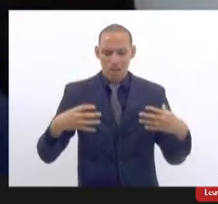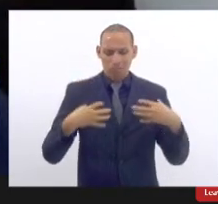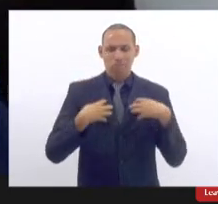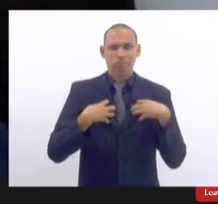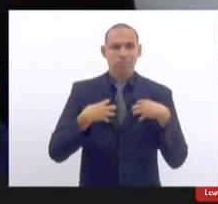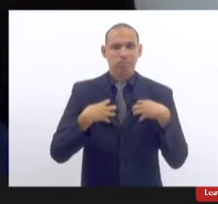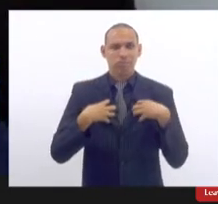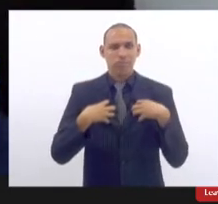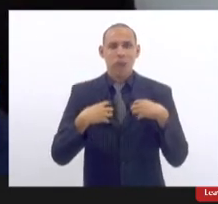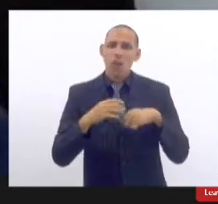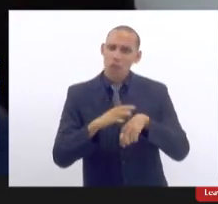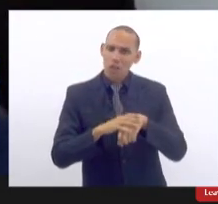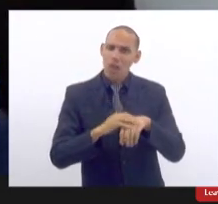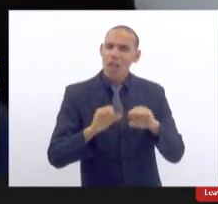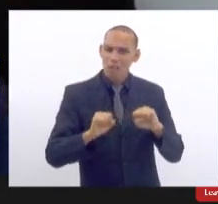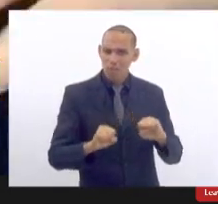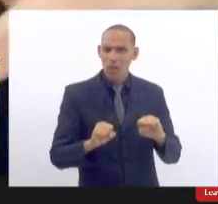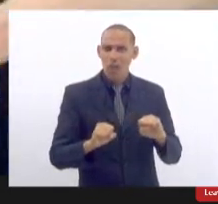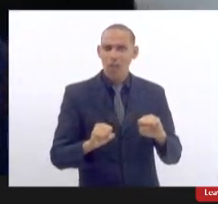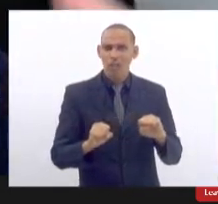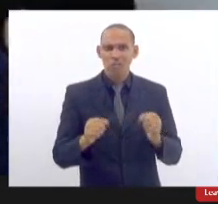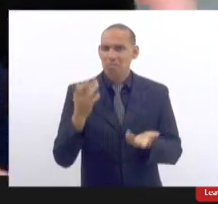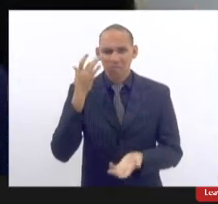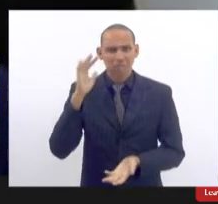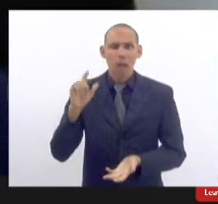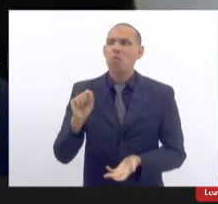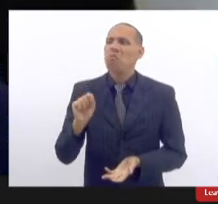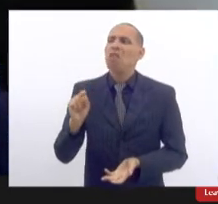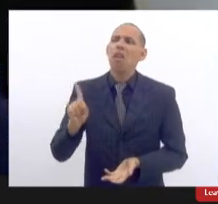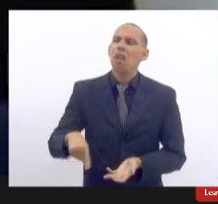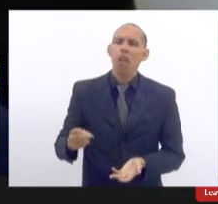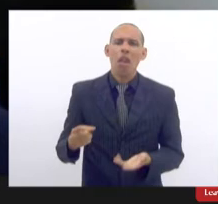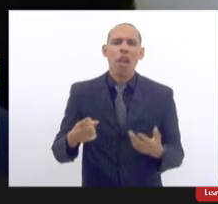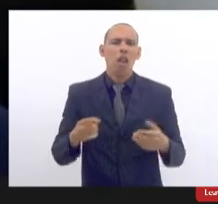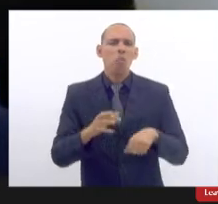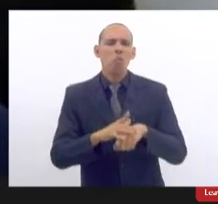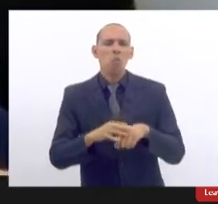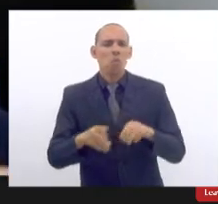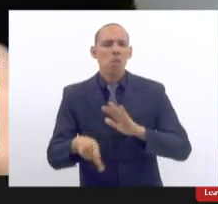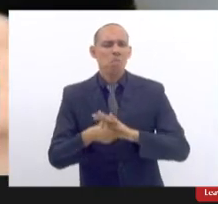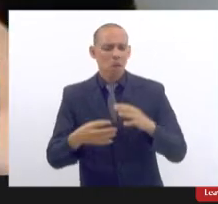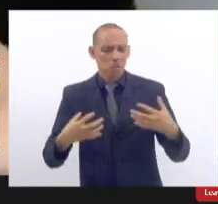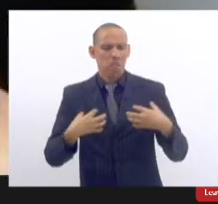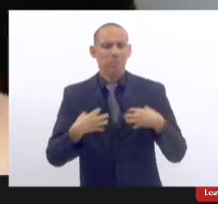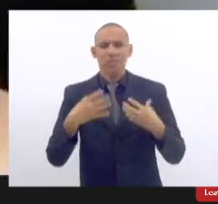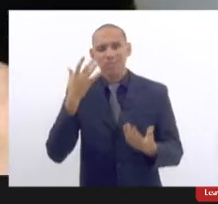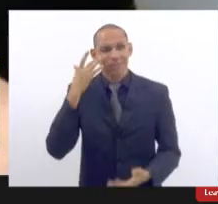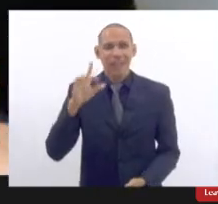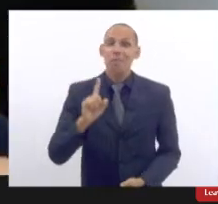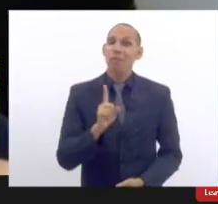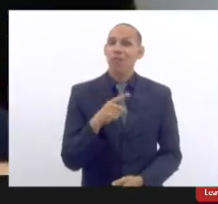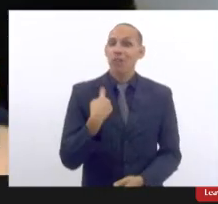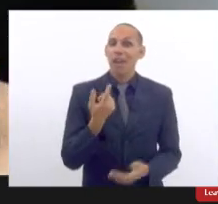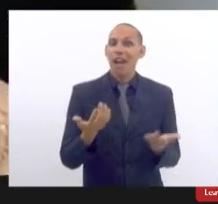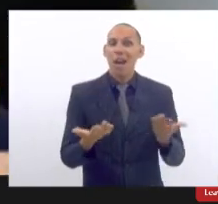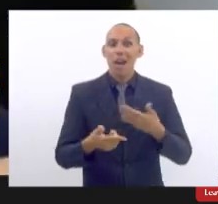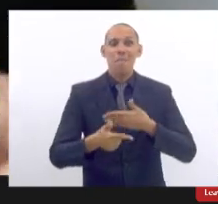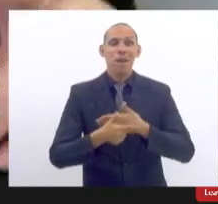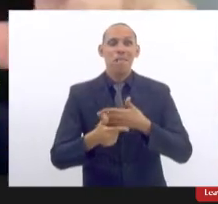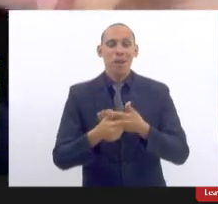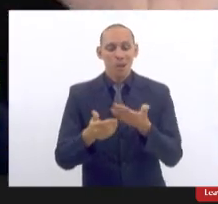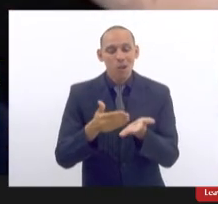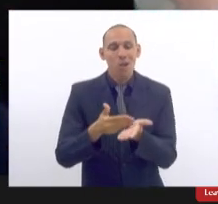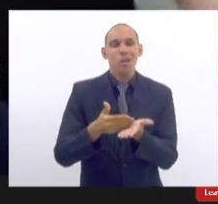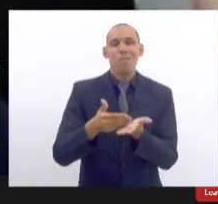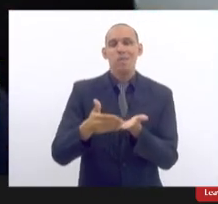pode causar ele não sabe o que é doença do silicone então a gente tem tido esse papel inicial que eu costumo